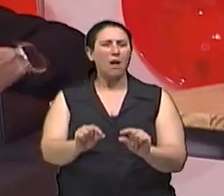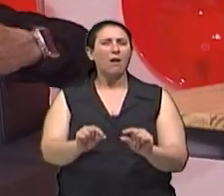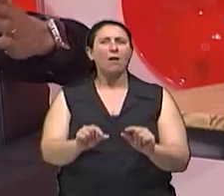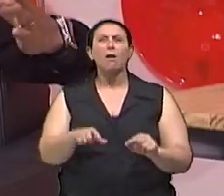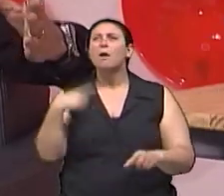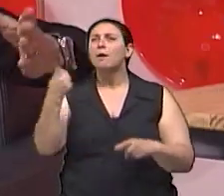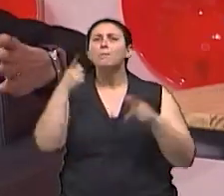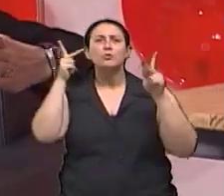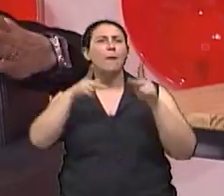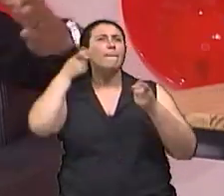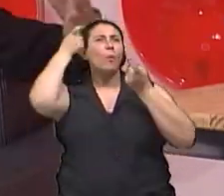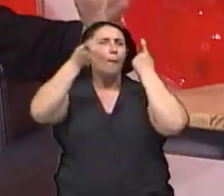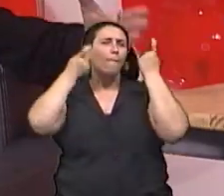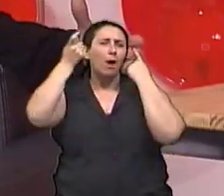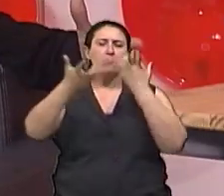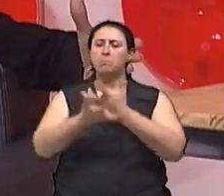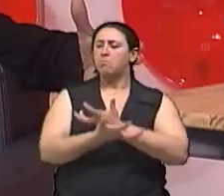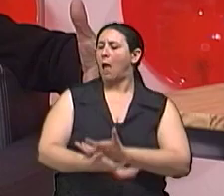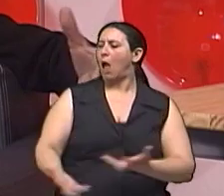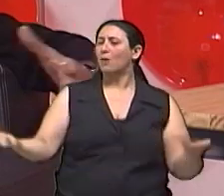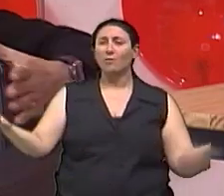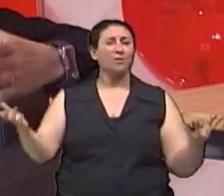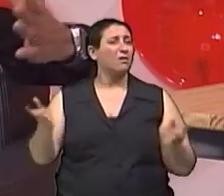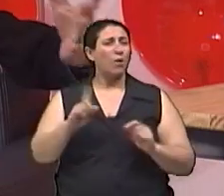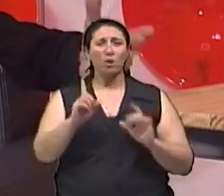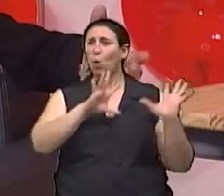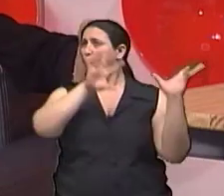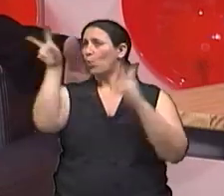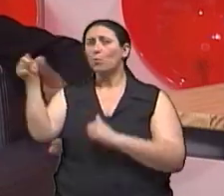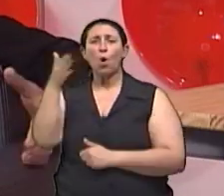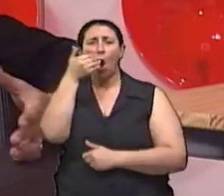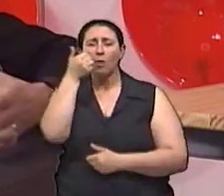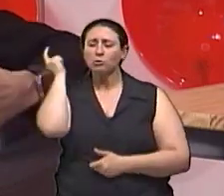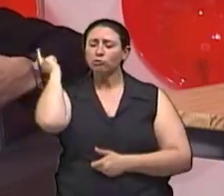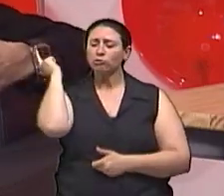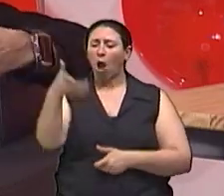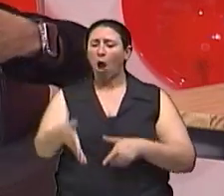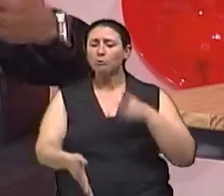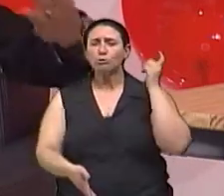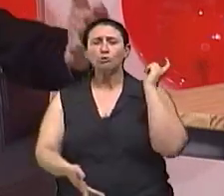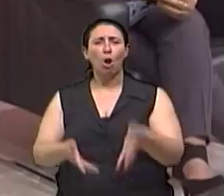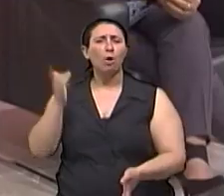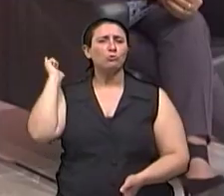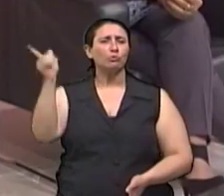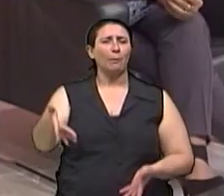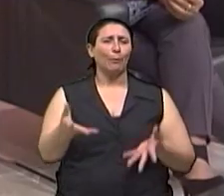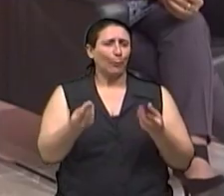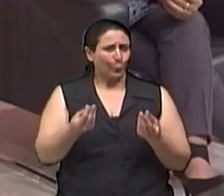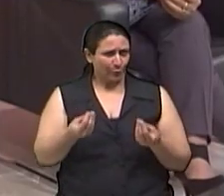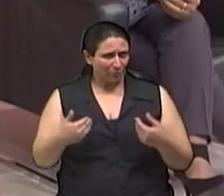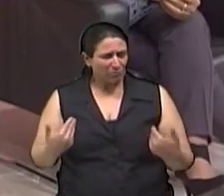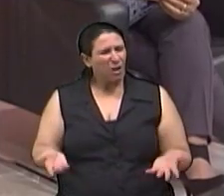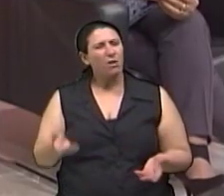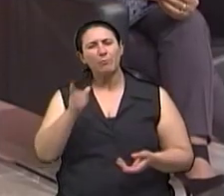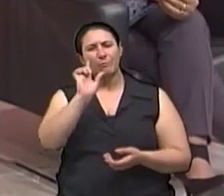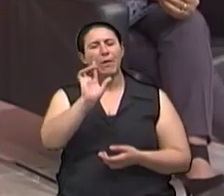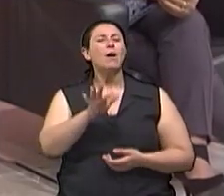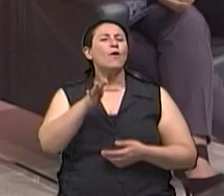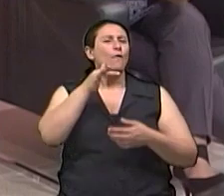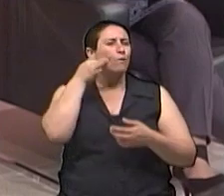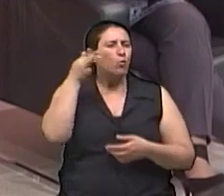né? E que às vezes nem todo mundo ingere Porque não consegue E sobra Então assim, uma bela farofa Com